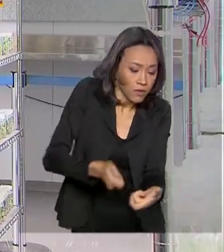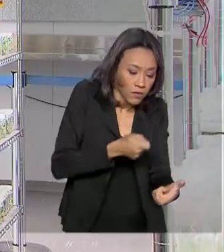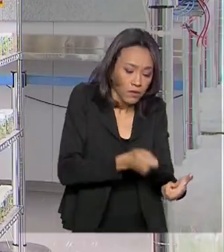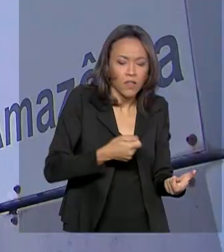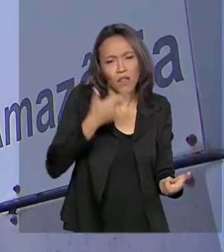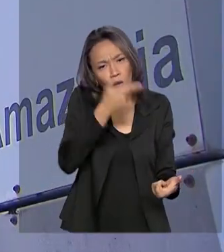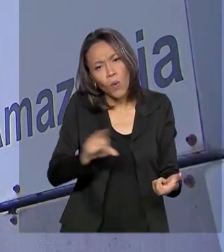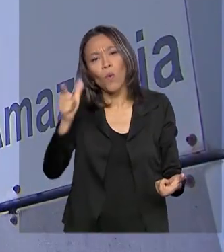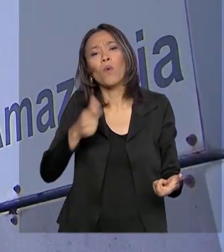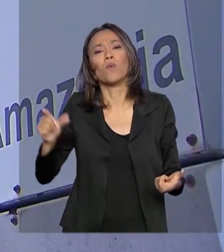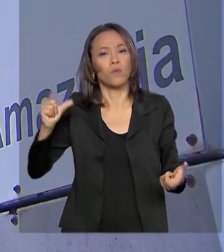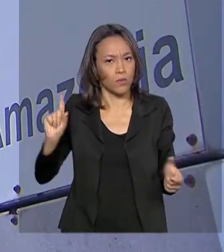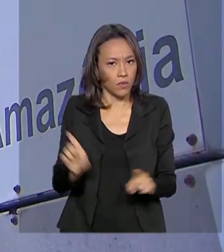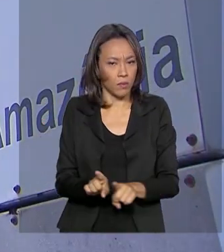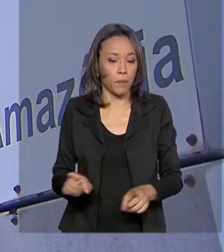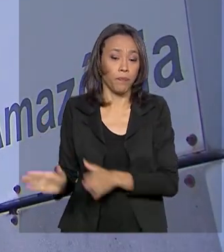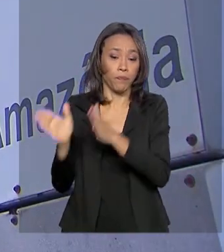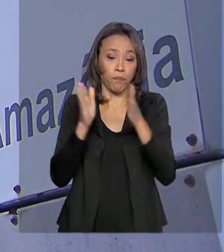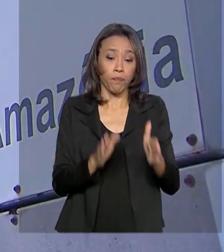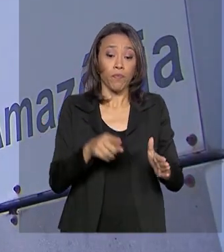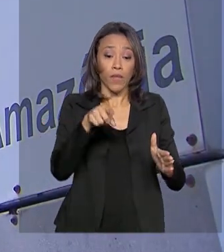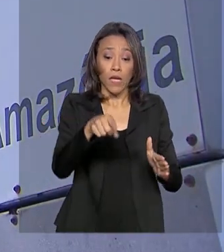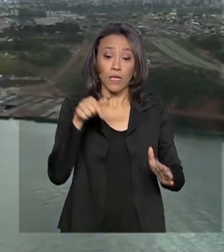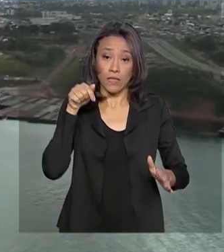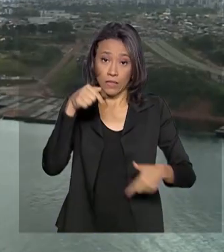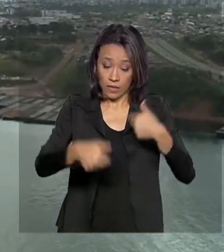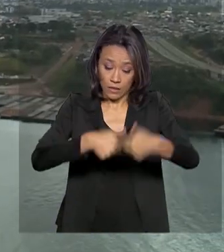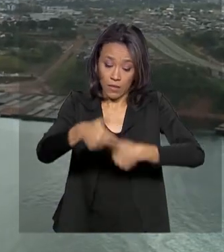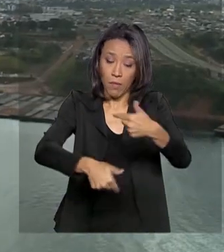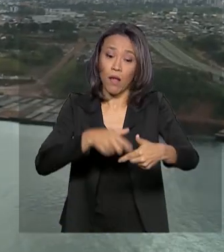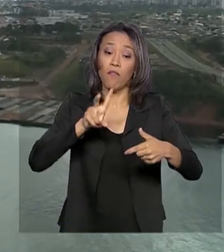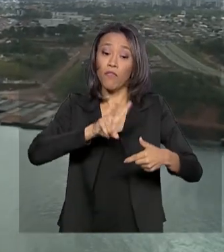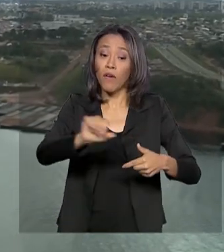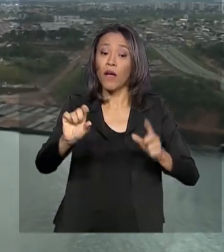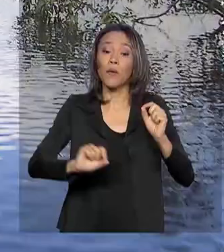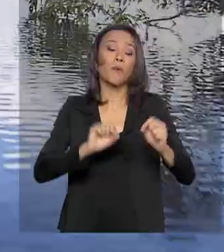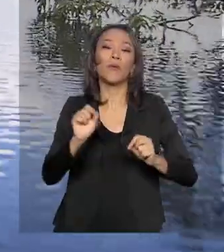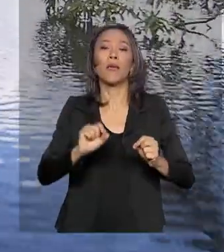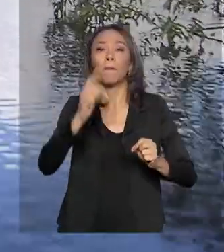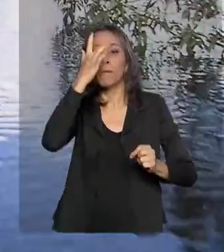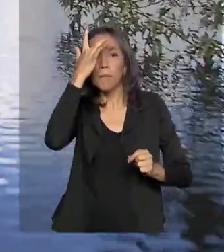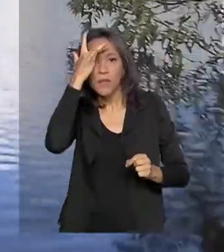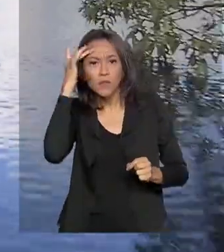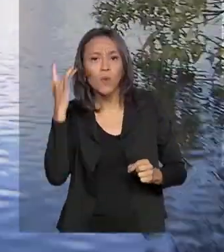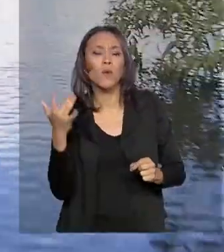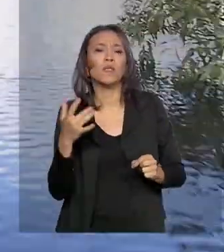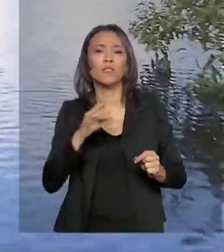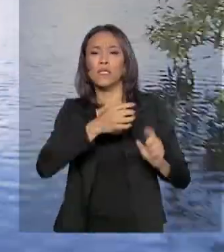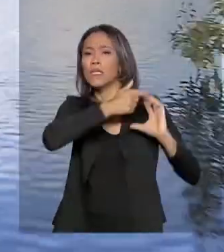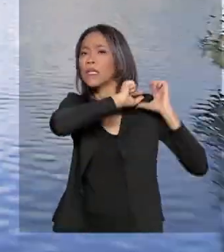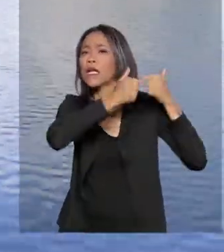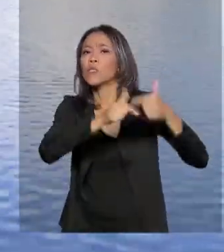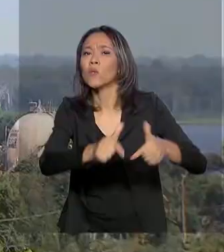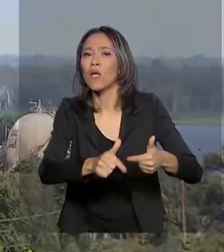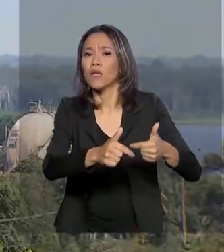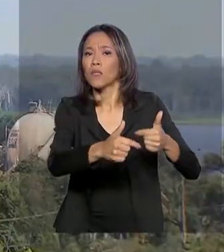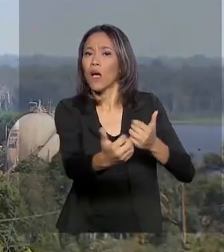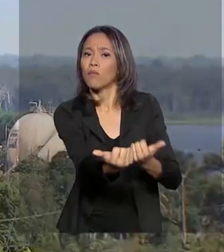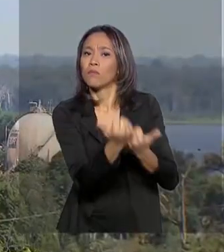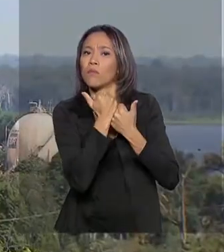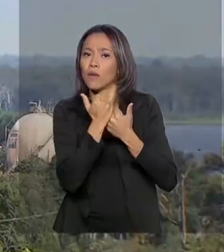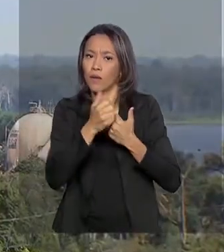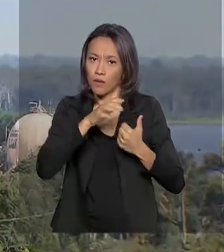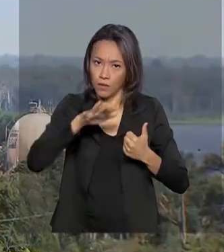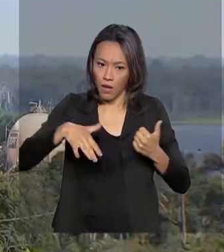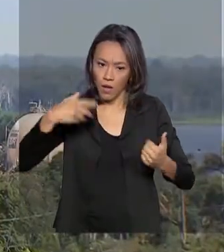produtos. O trabalho vai possibilitar ainda a inserção de populações tradicionais na economia local, o